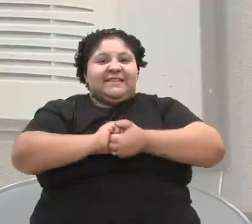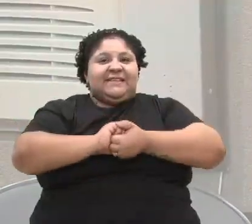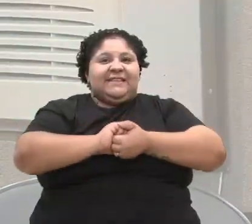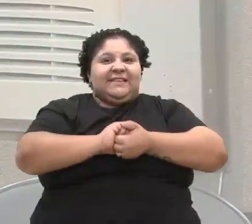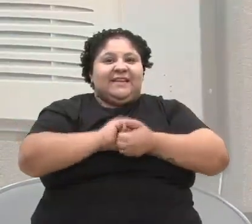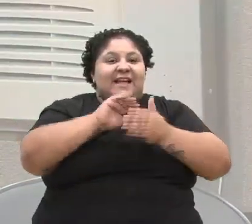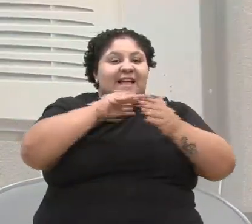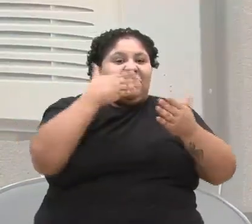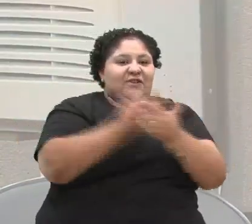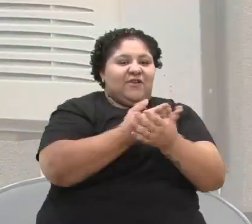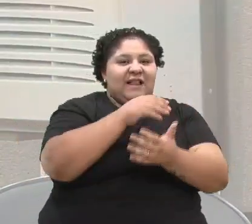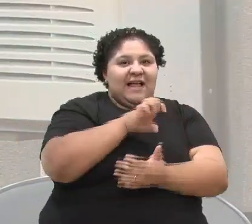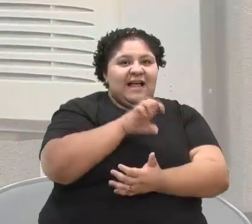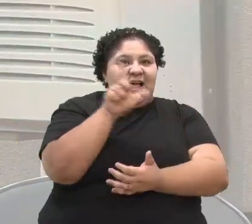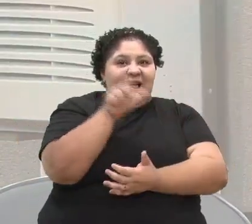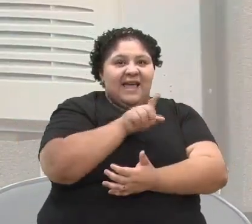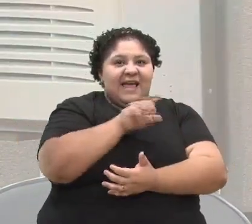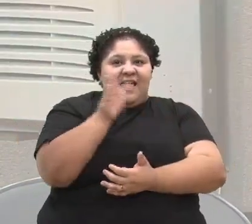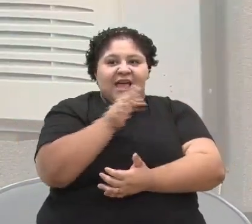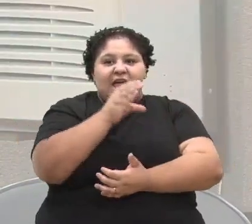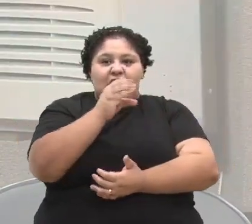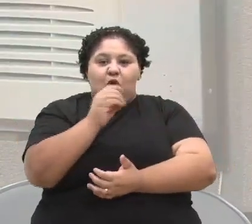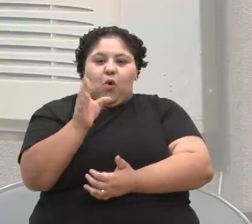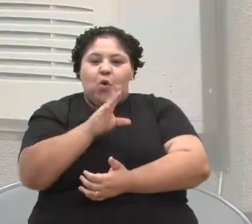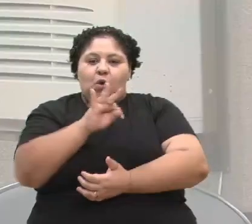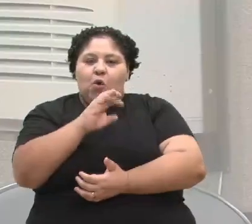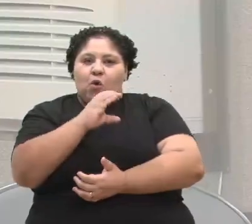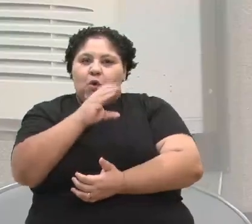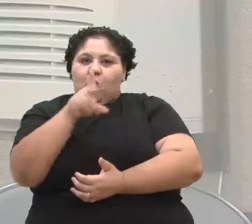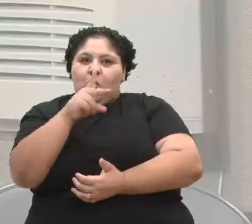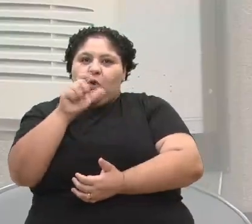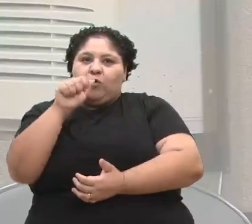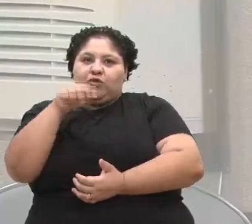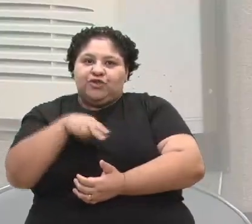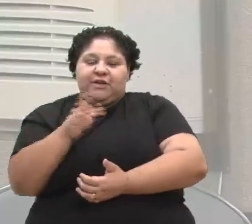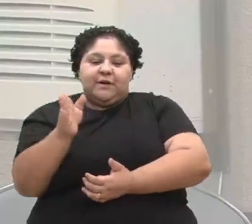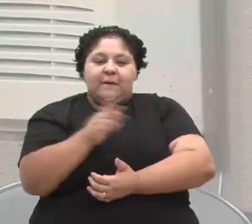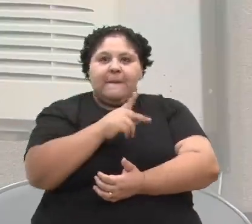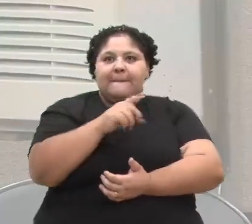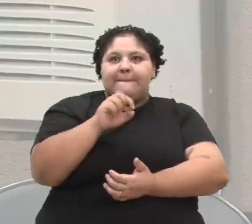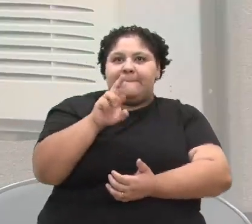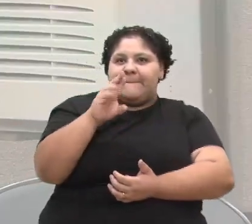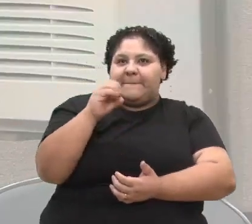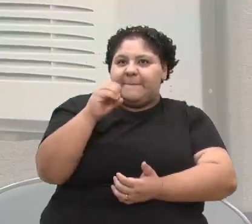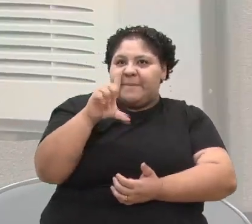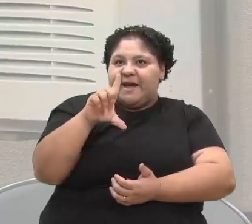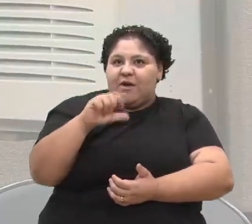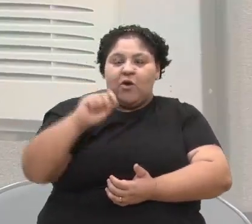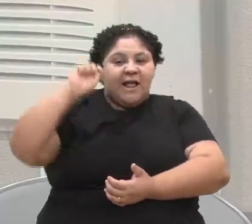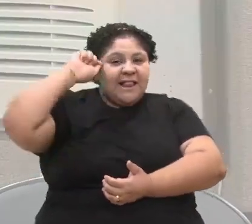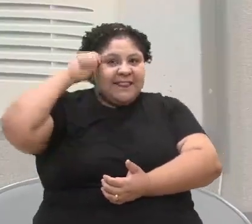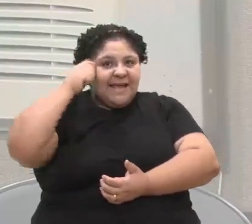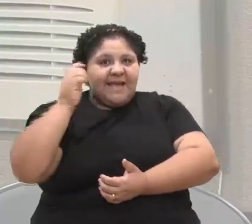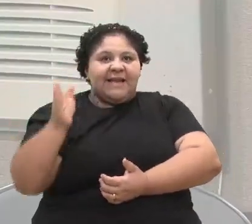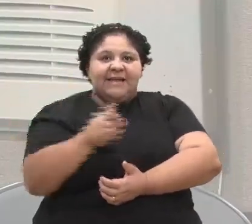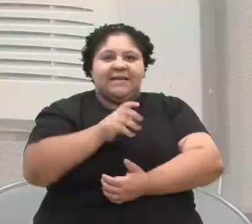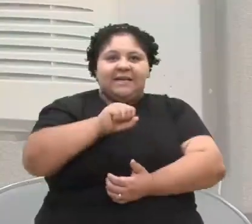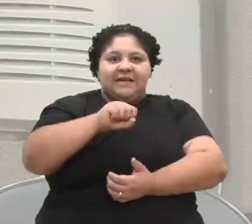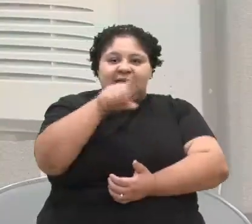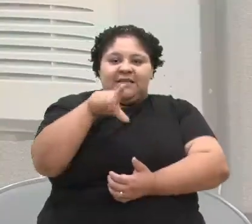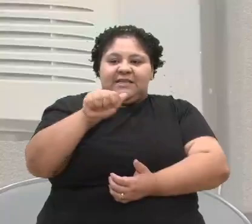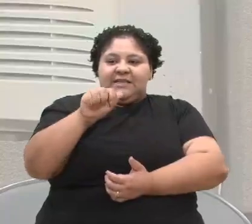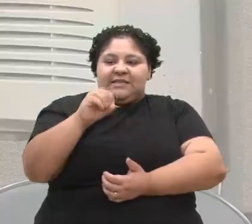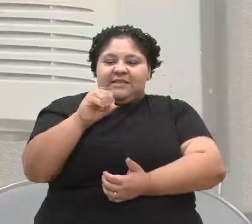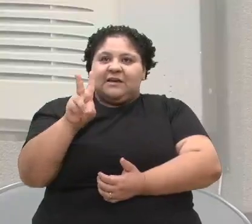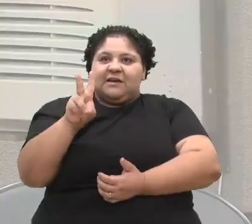de novembro, Escola Pérola Negra e Escola São Vicente, que fizeram muito bonito na Plácido de Castro, com